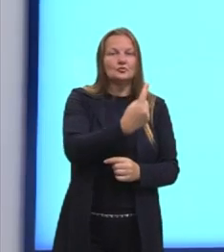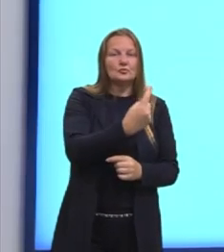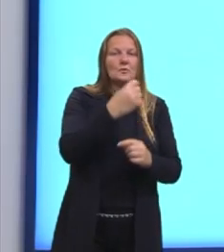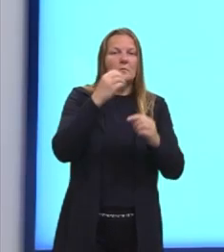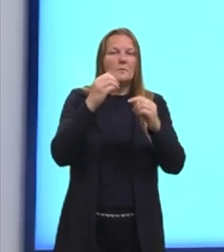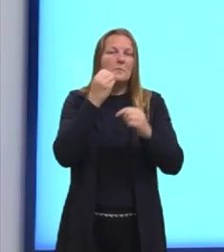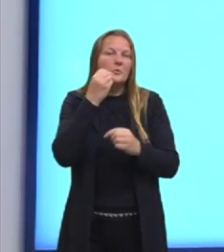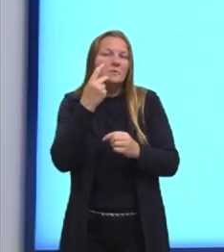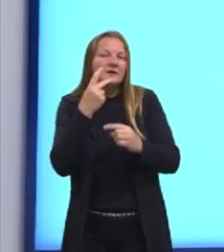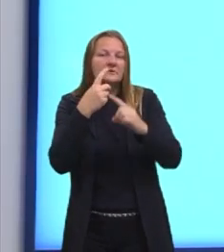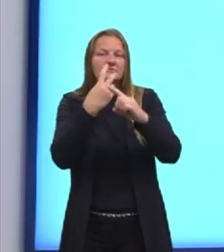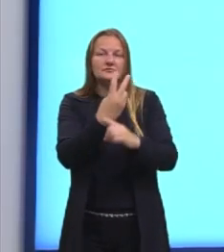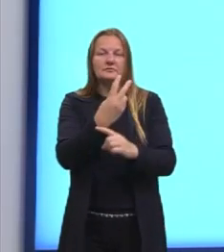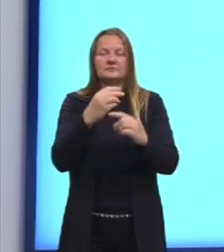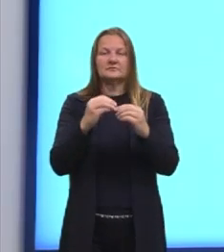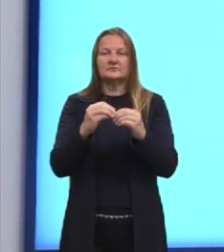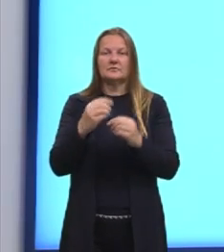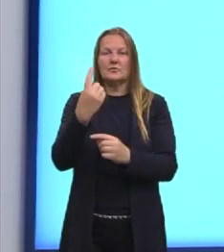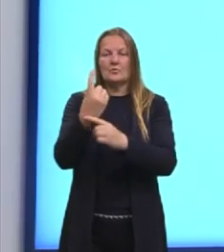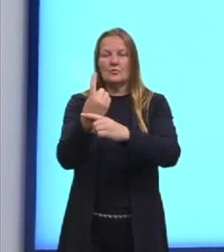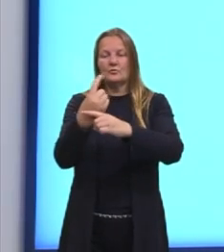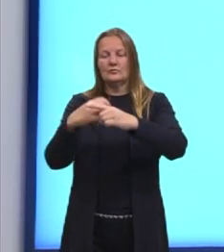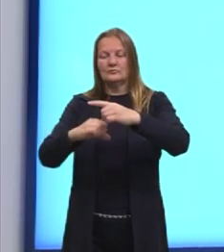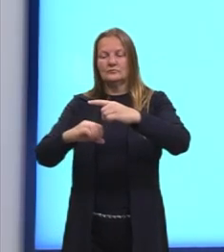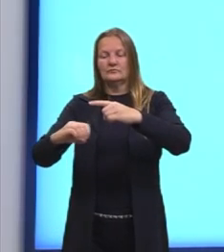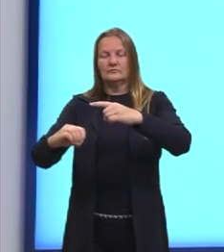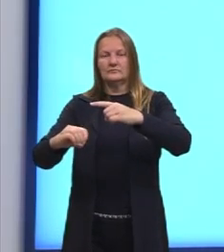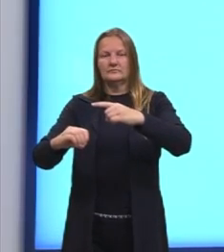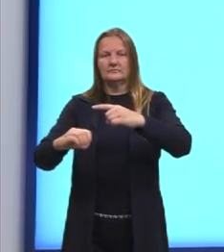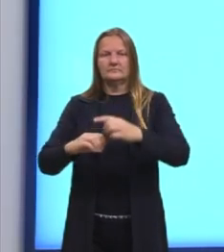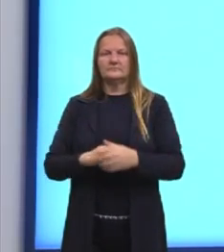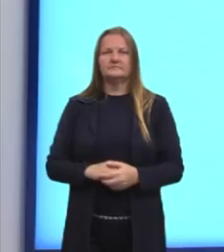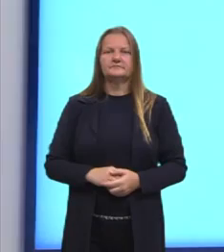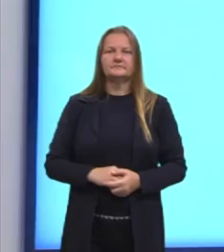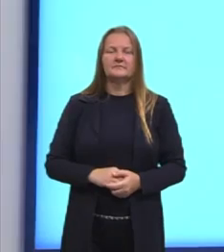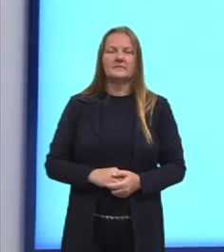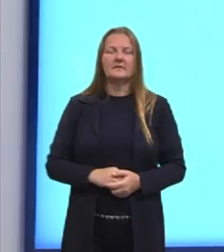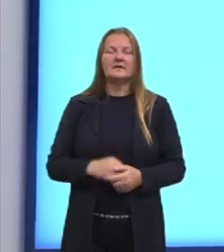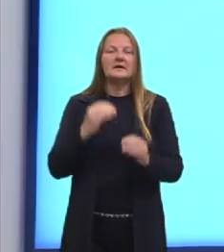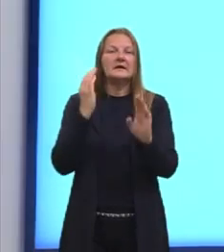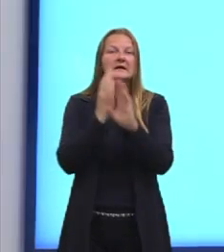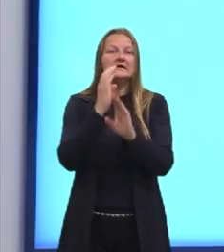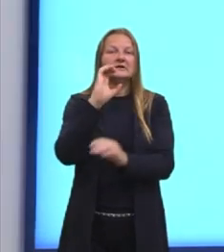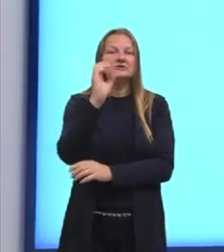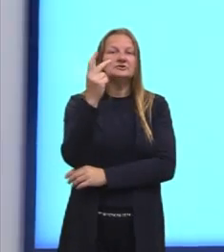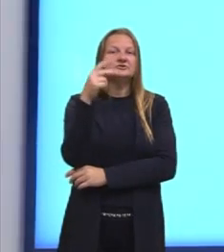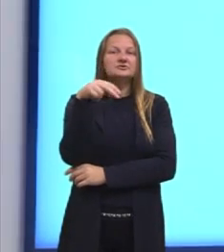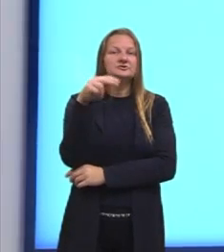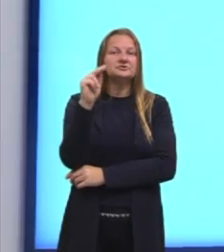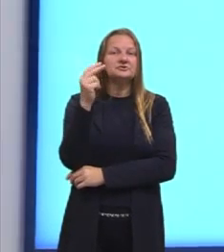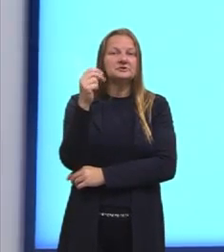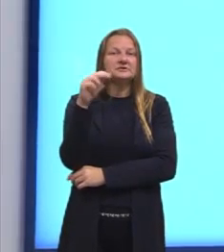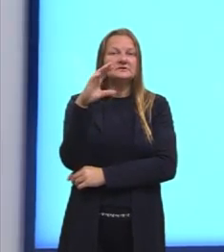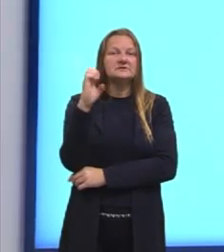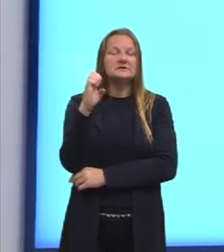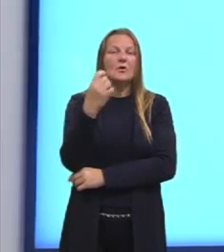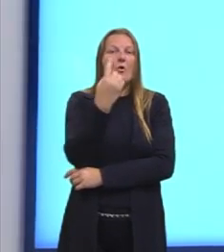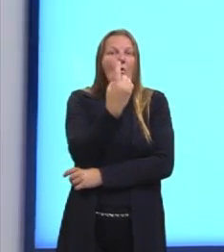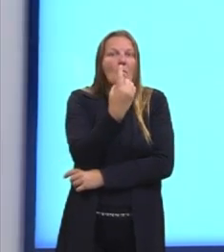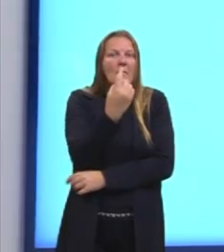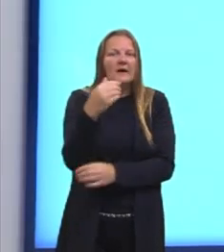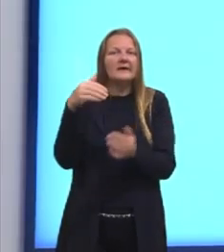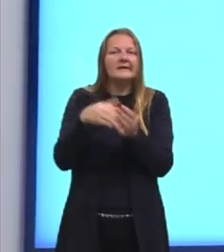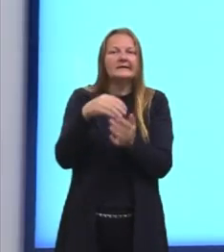teríamos 1 para 90. As chances de acertar na primeira tentativa, somente com